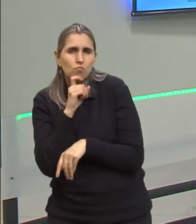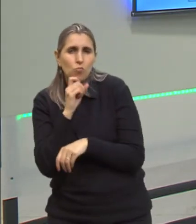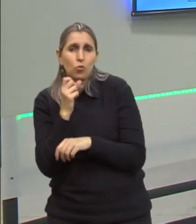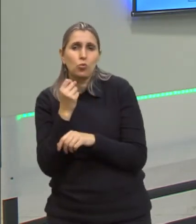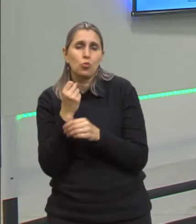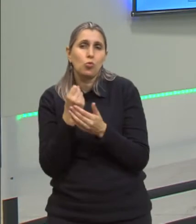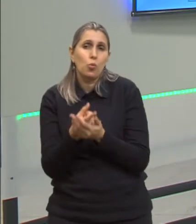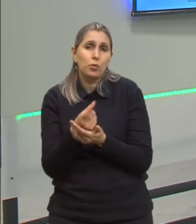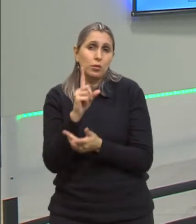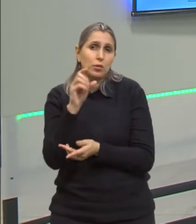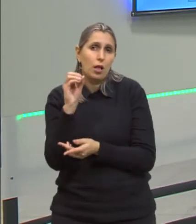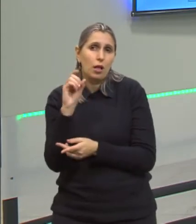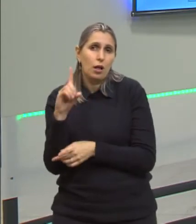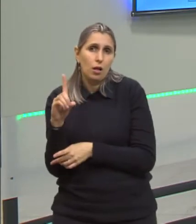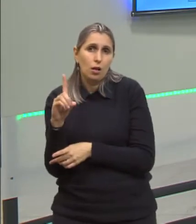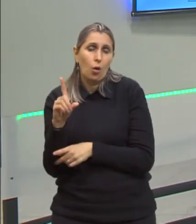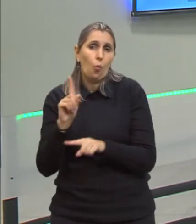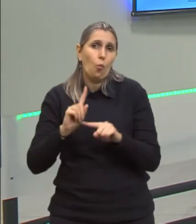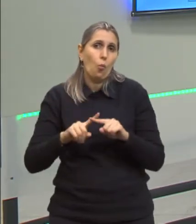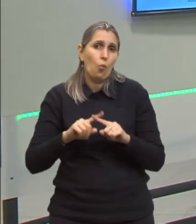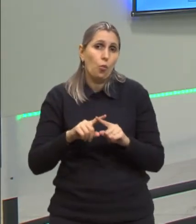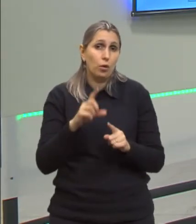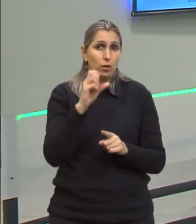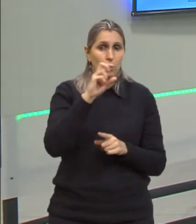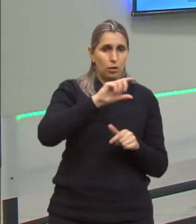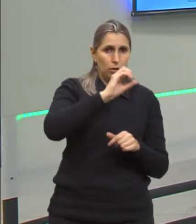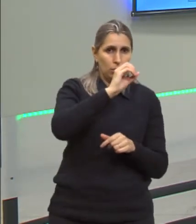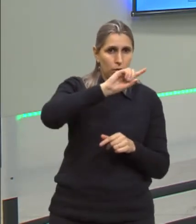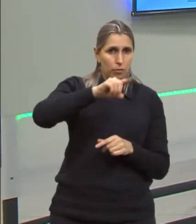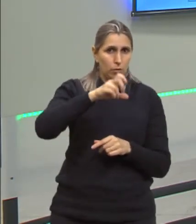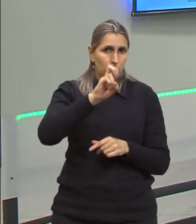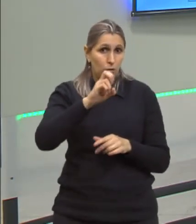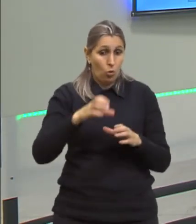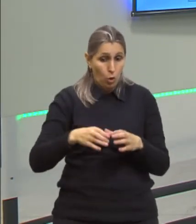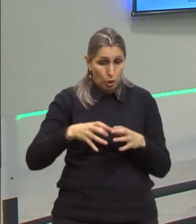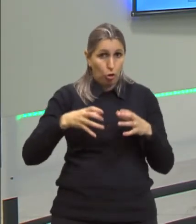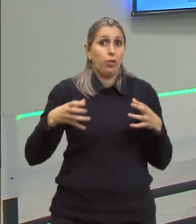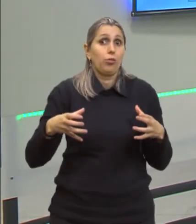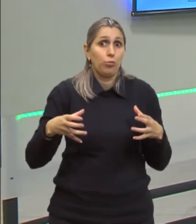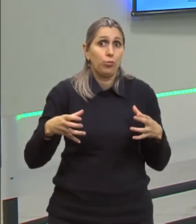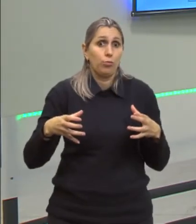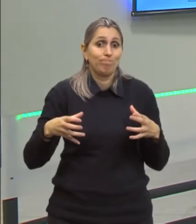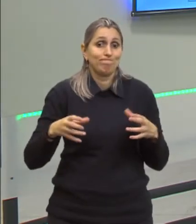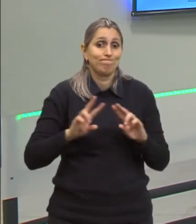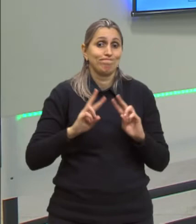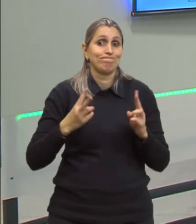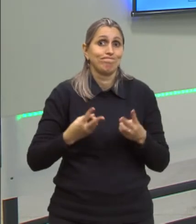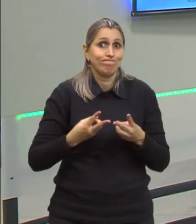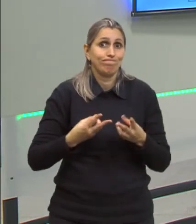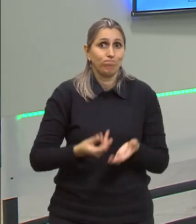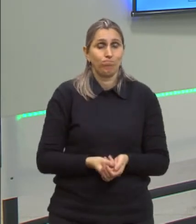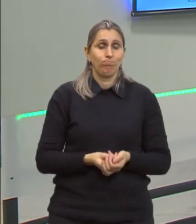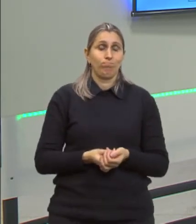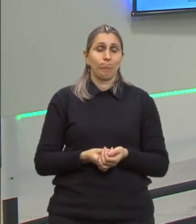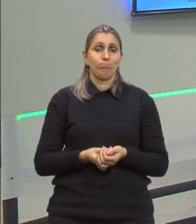10 litros, porque esse meio litro era a dilatação e ela é vendida por litro.